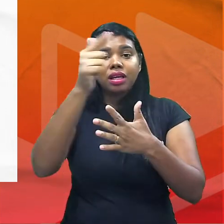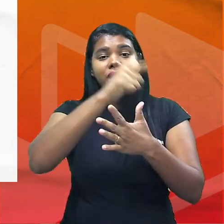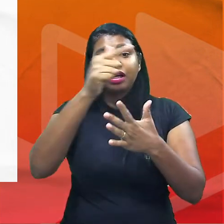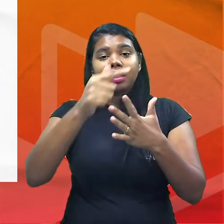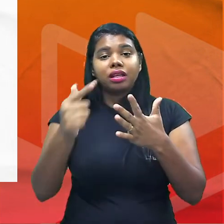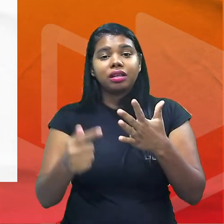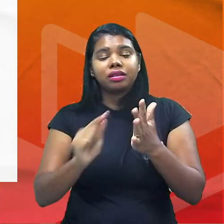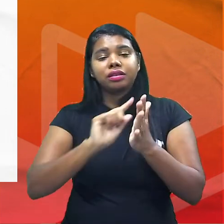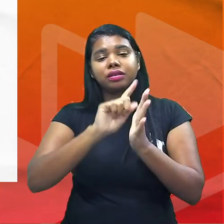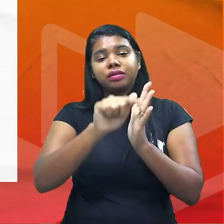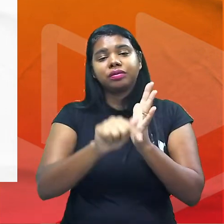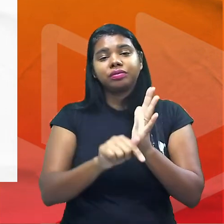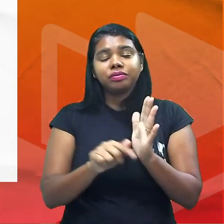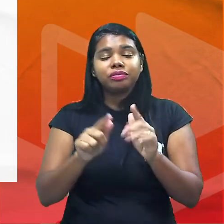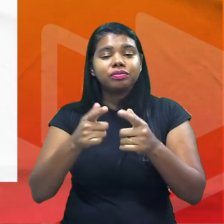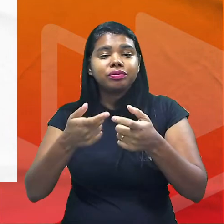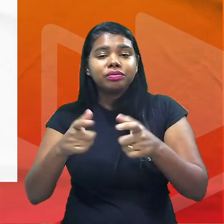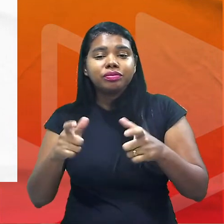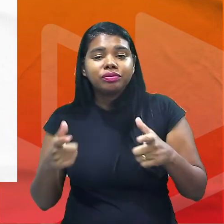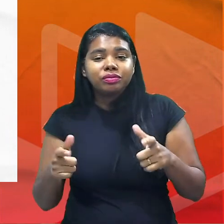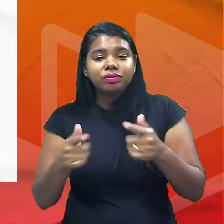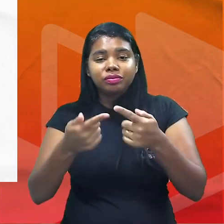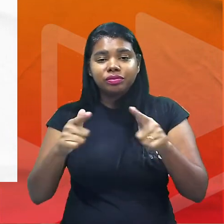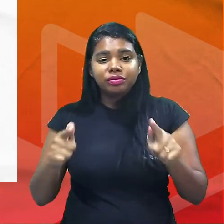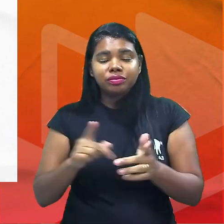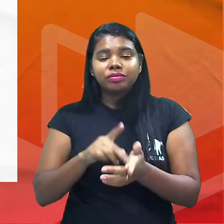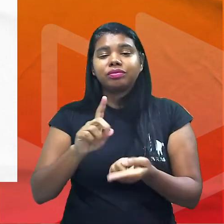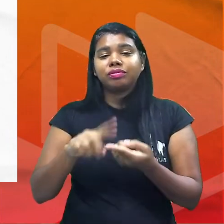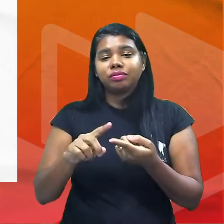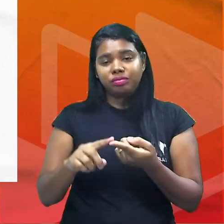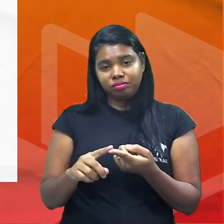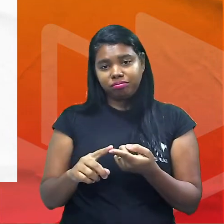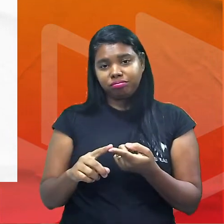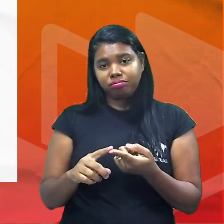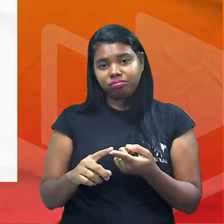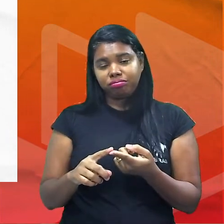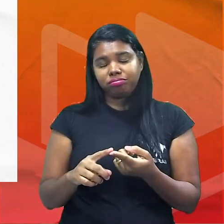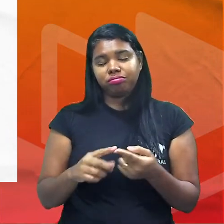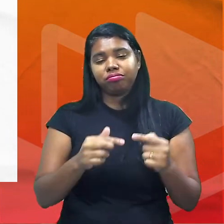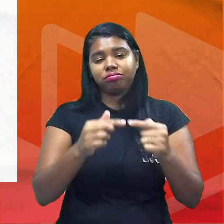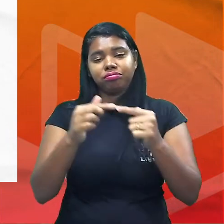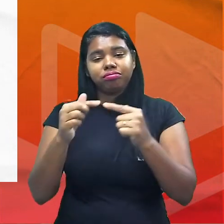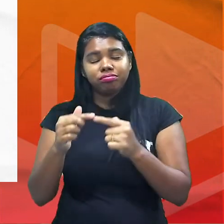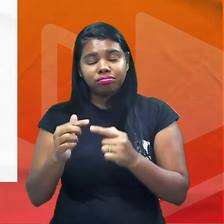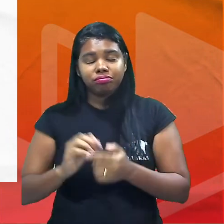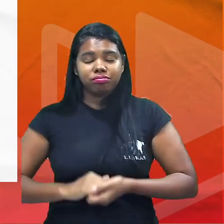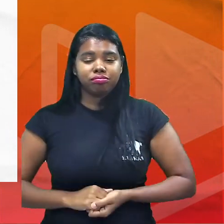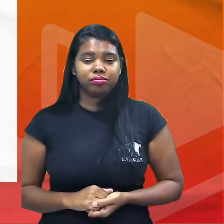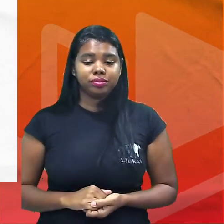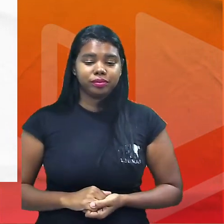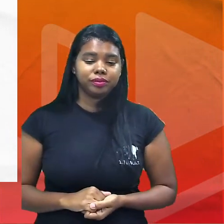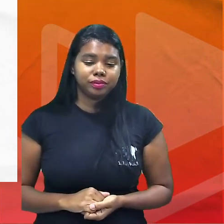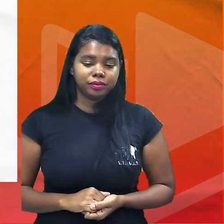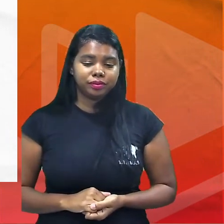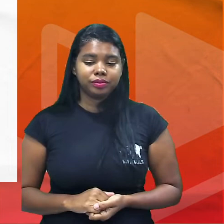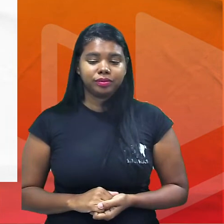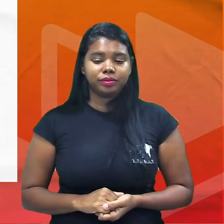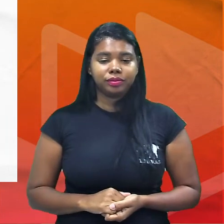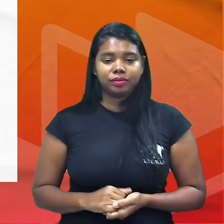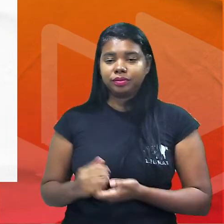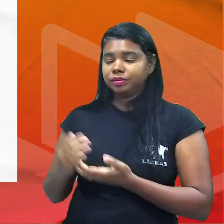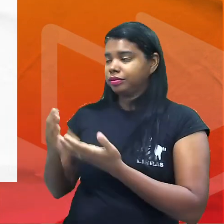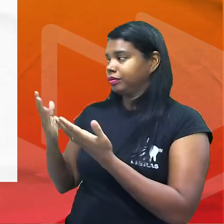falhar na falta de coerência então quando você comete um erro de concordância você é sendo incoerente essa questão 3 diz assim